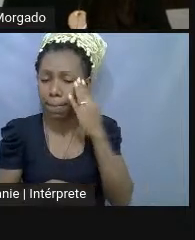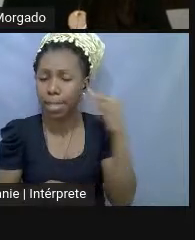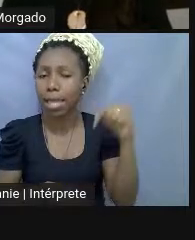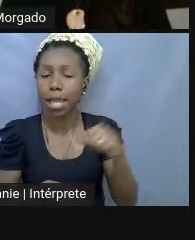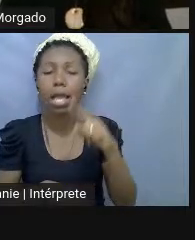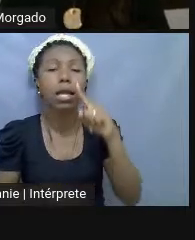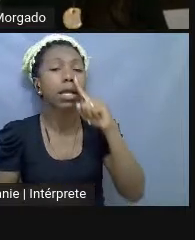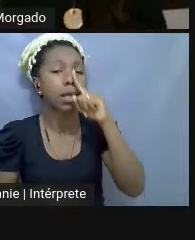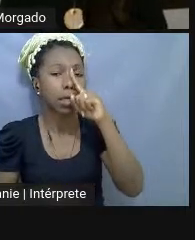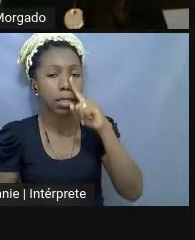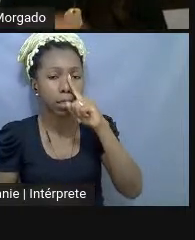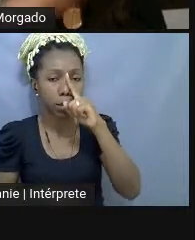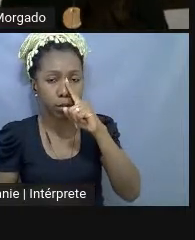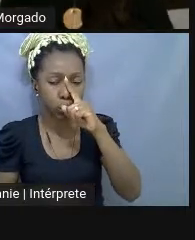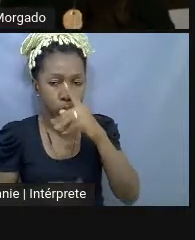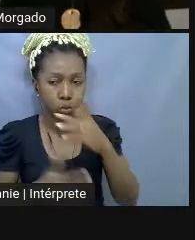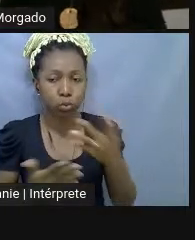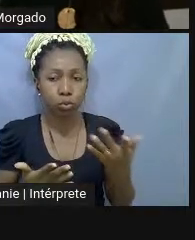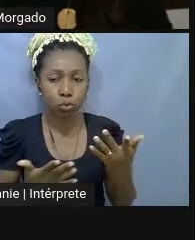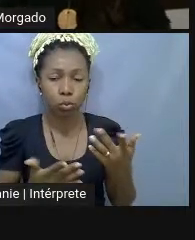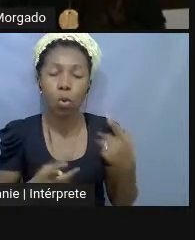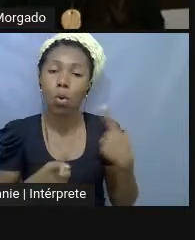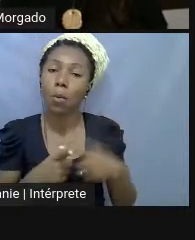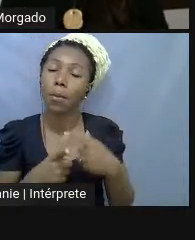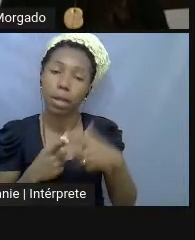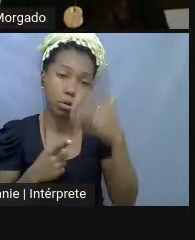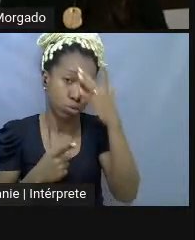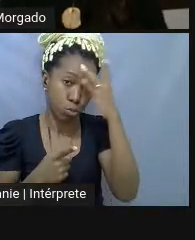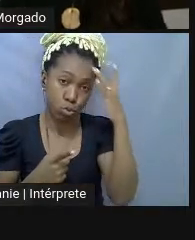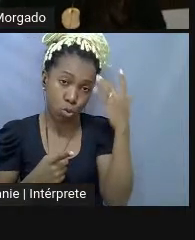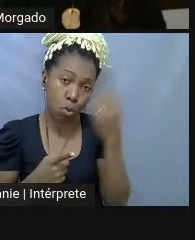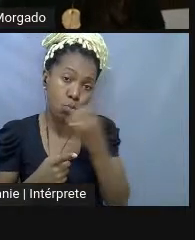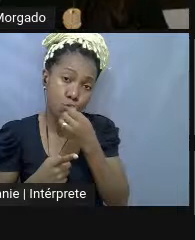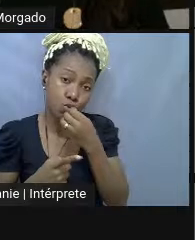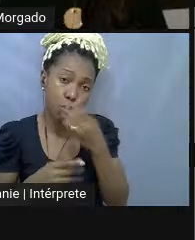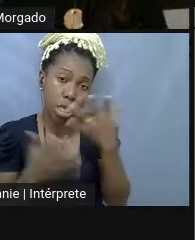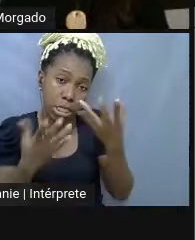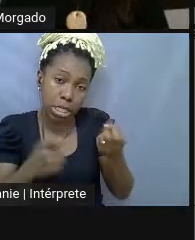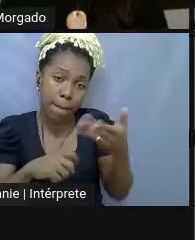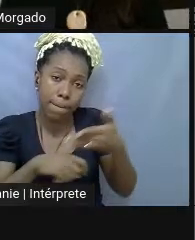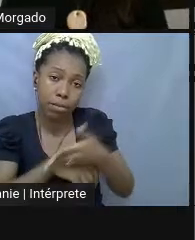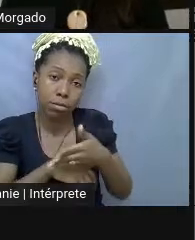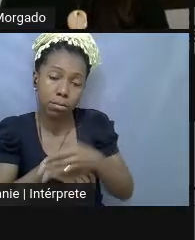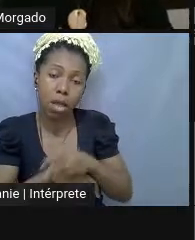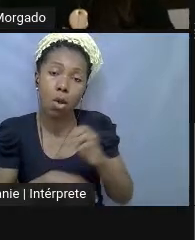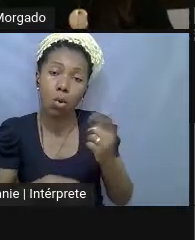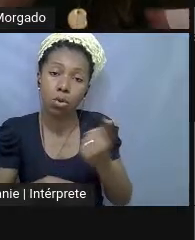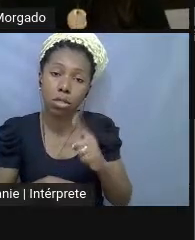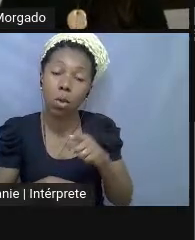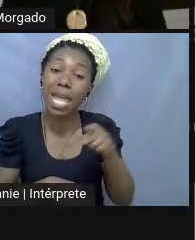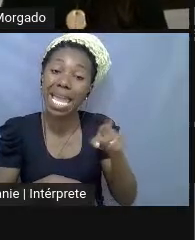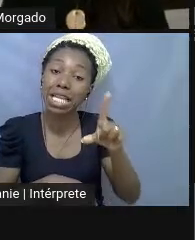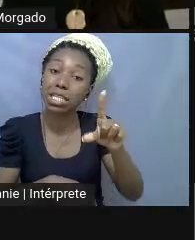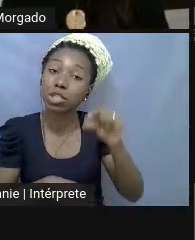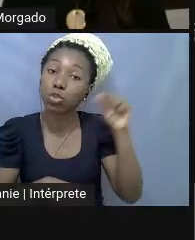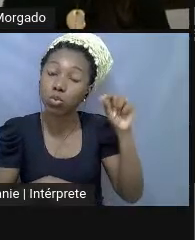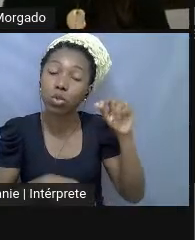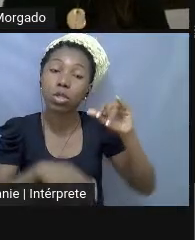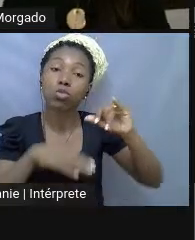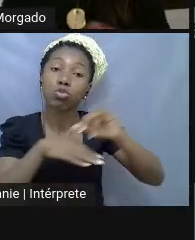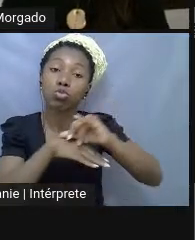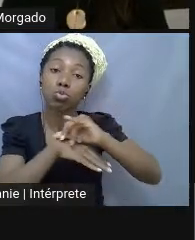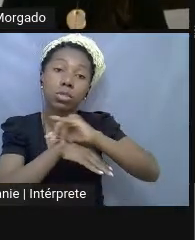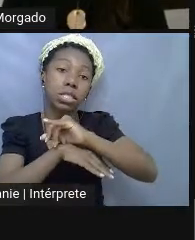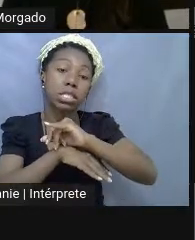alguma forma, né, onde as pessoas poderiam participar ou não. Ele opta por ficar o dia inteiro dentro da exposição, a exposição fica aberta por quase dois